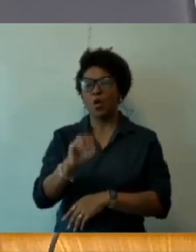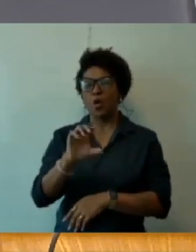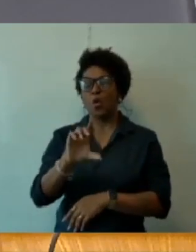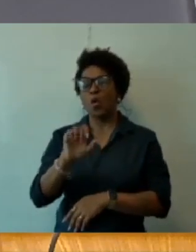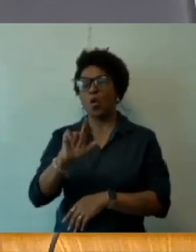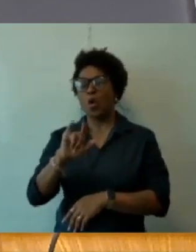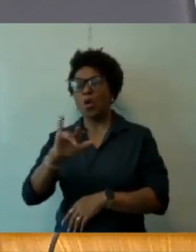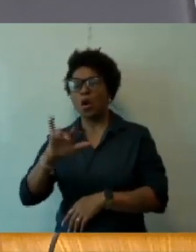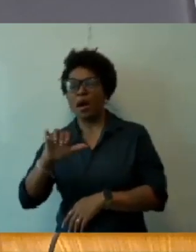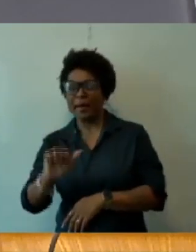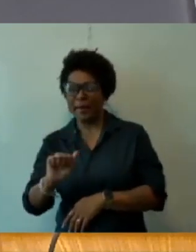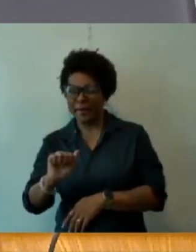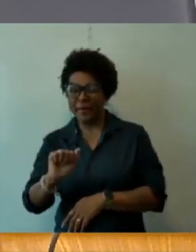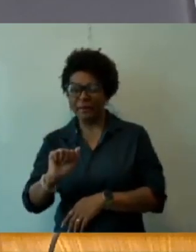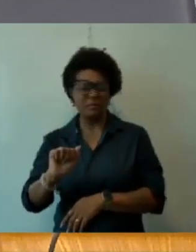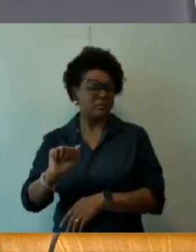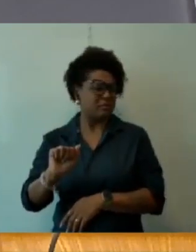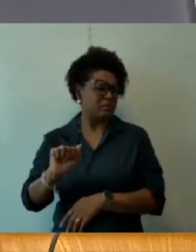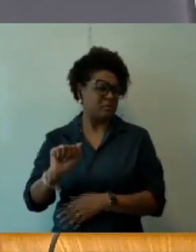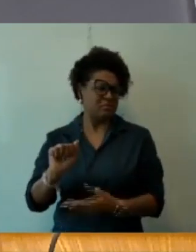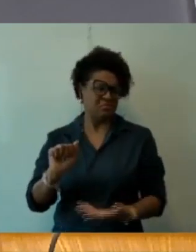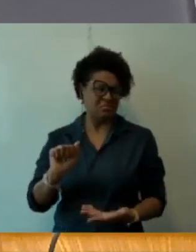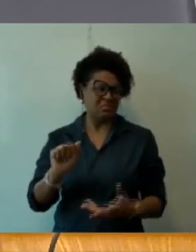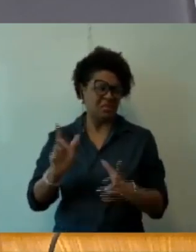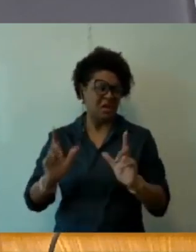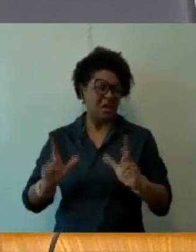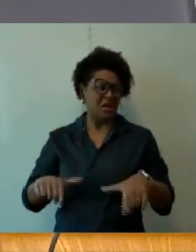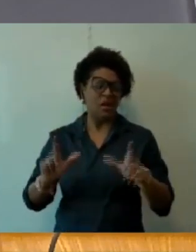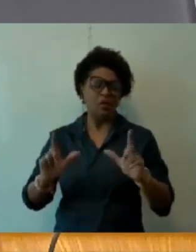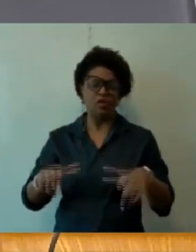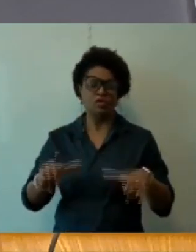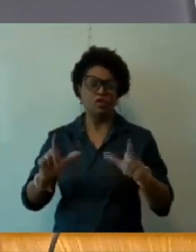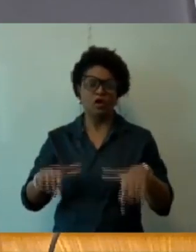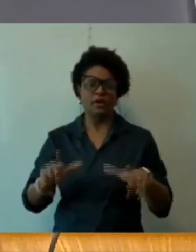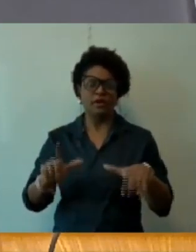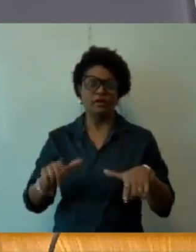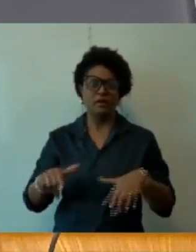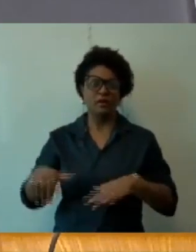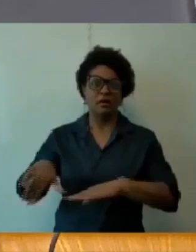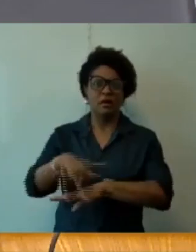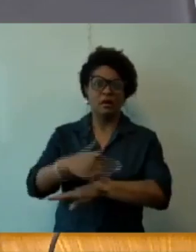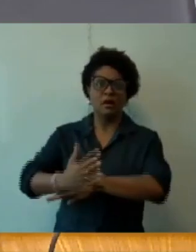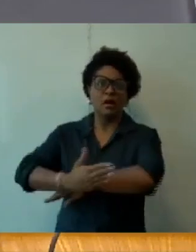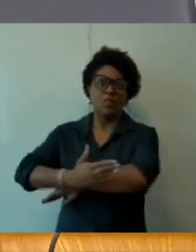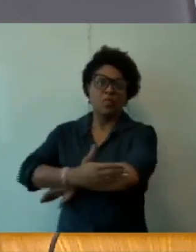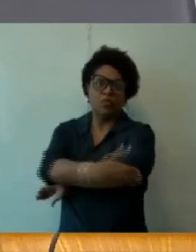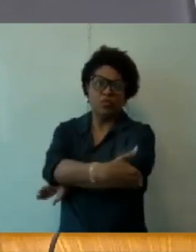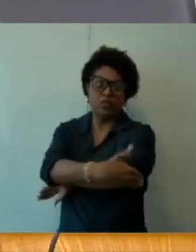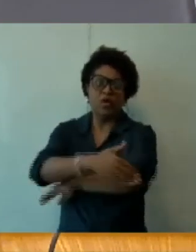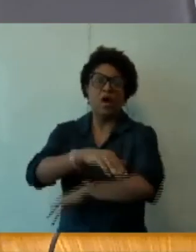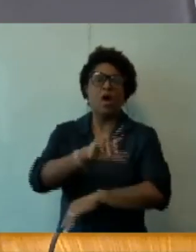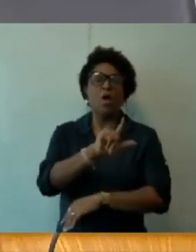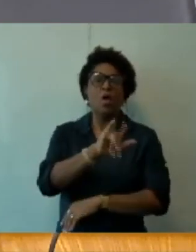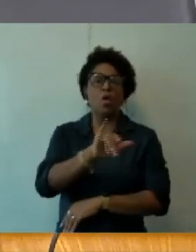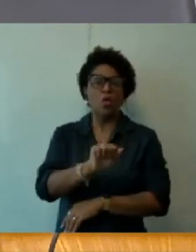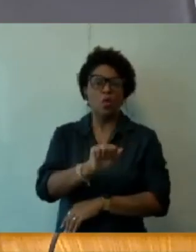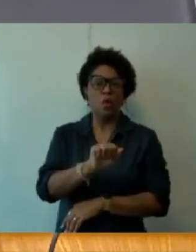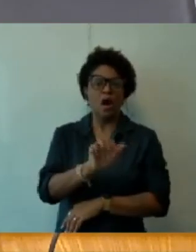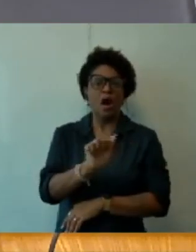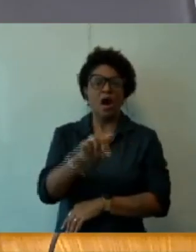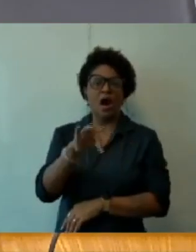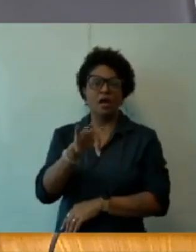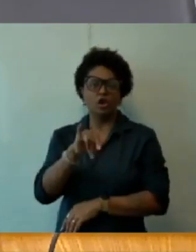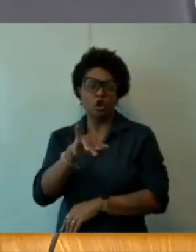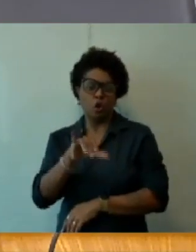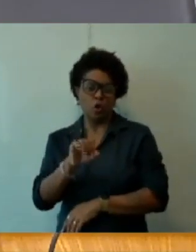localizada na confluência das ruas Bernardo Ferreira de Cruz, Antônio Ferreira de Cruz, Avenida Pedro I,